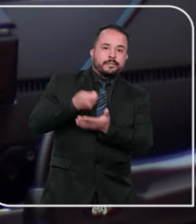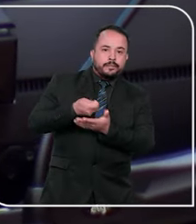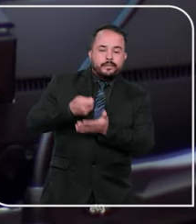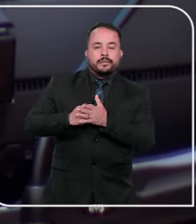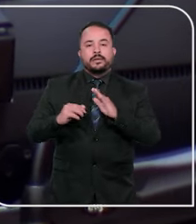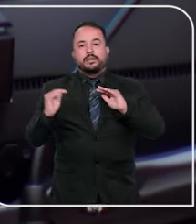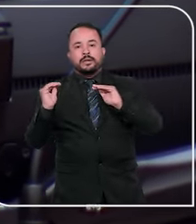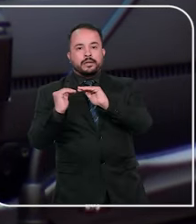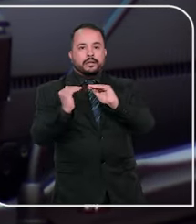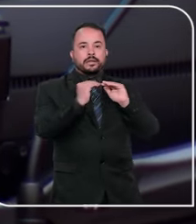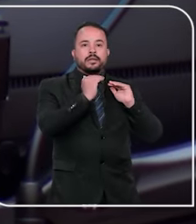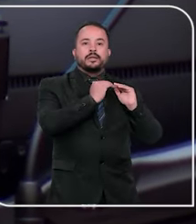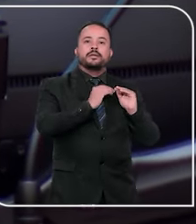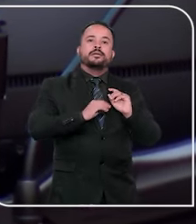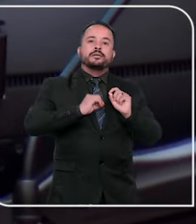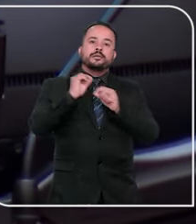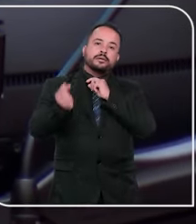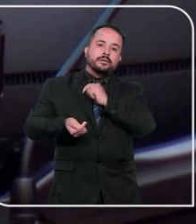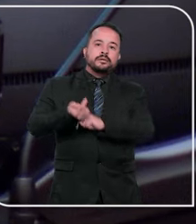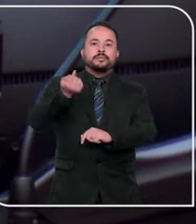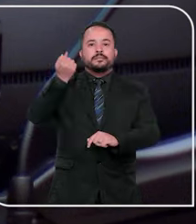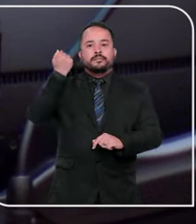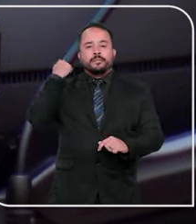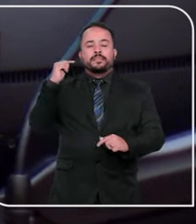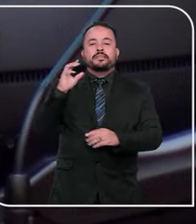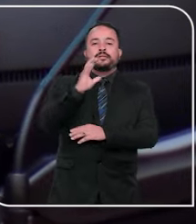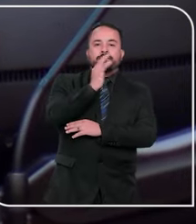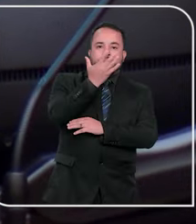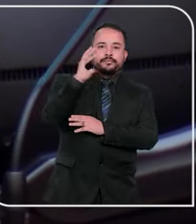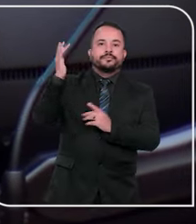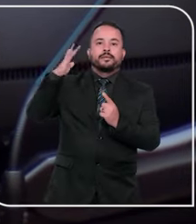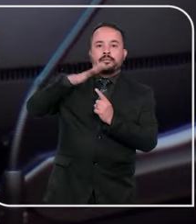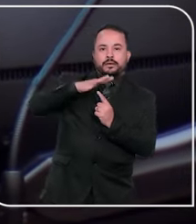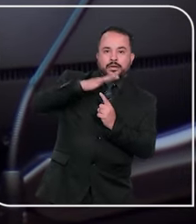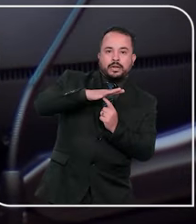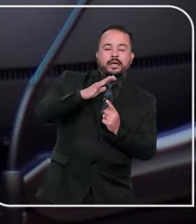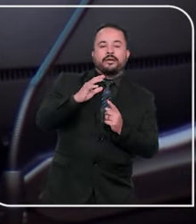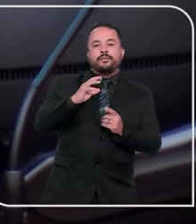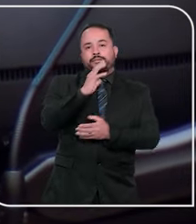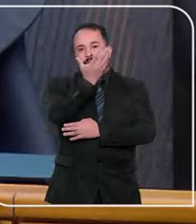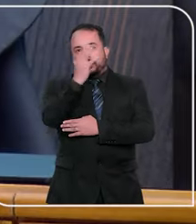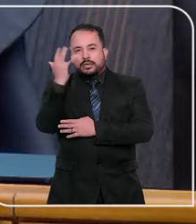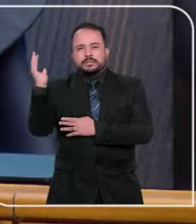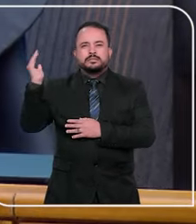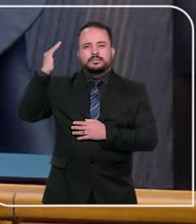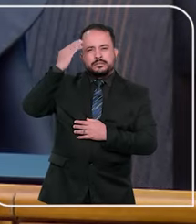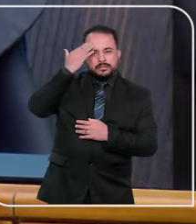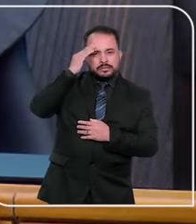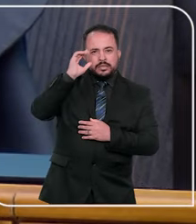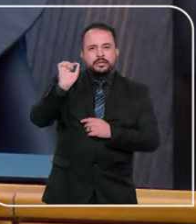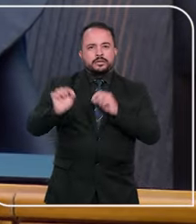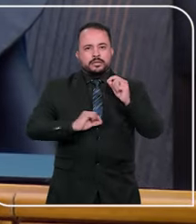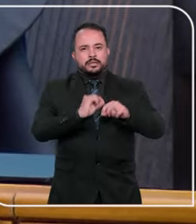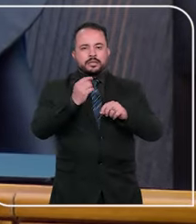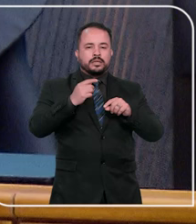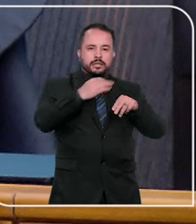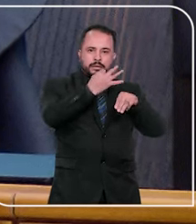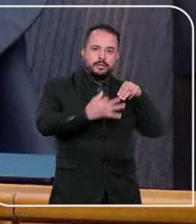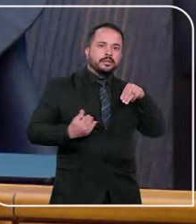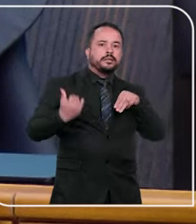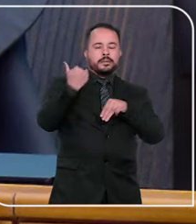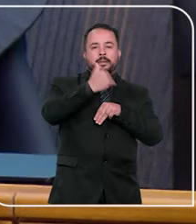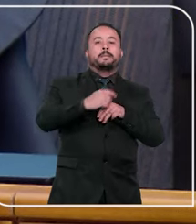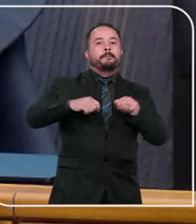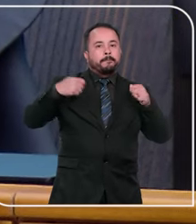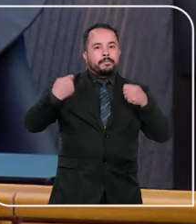obrigações assumidas no acordo pela sua antecessora, a Ambiental Paraná Florestas. No entendimento da ministra, a